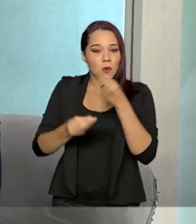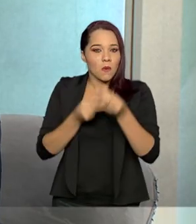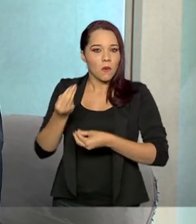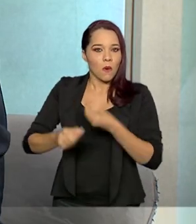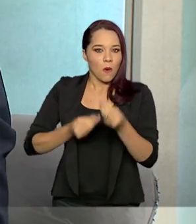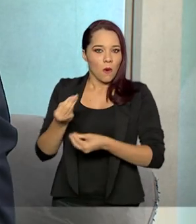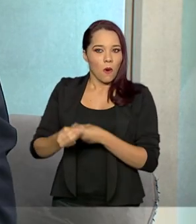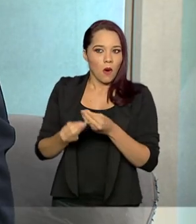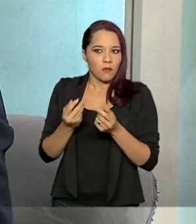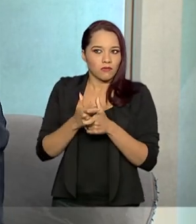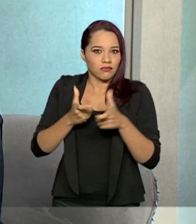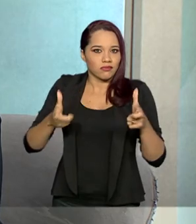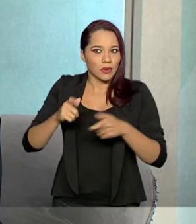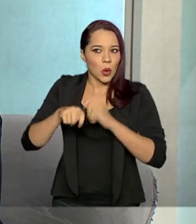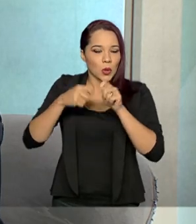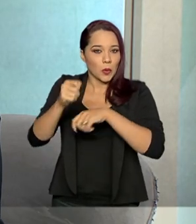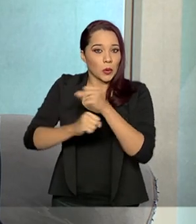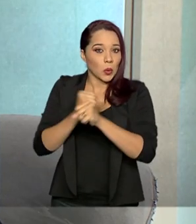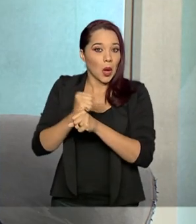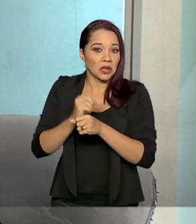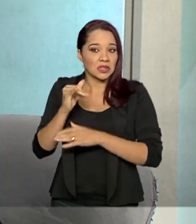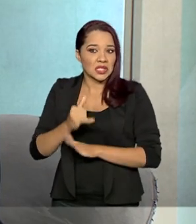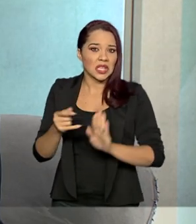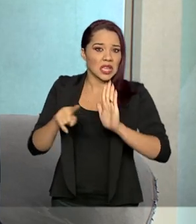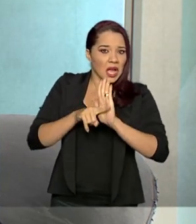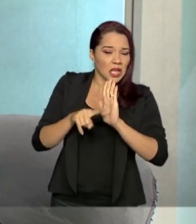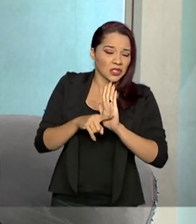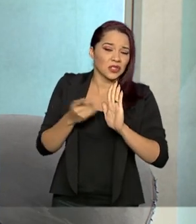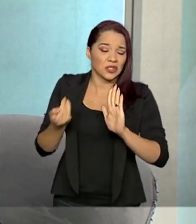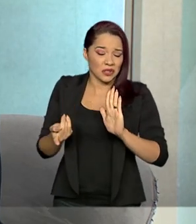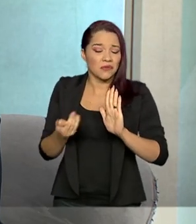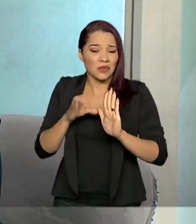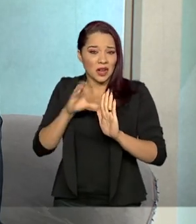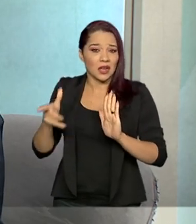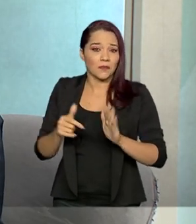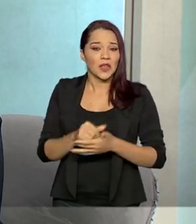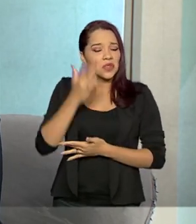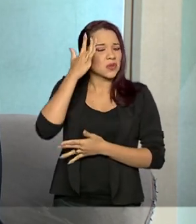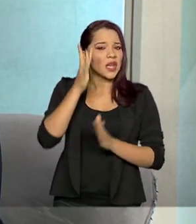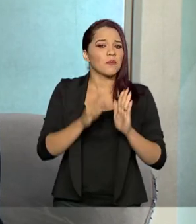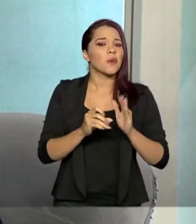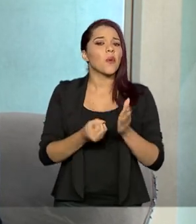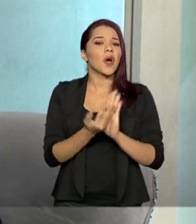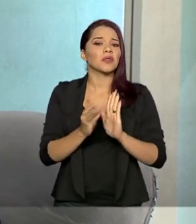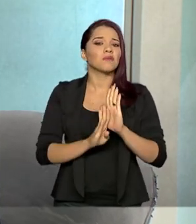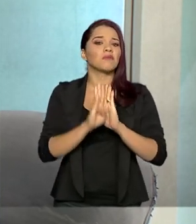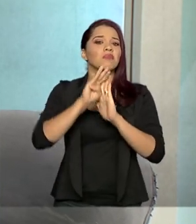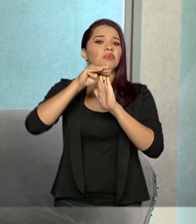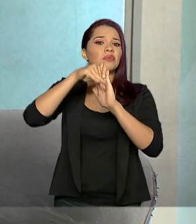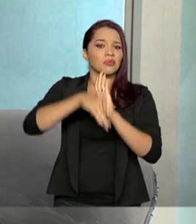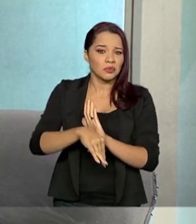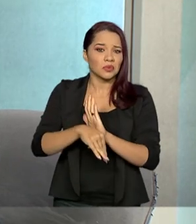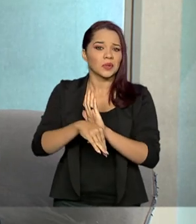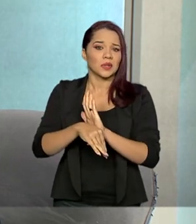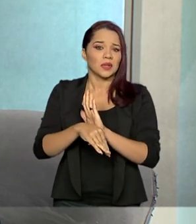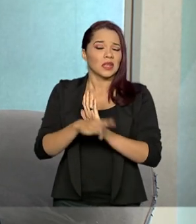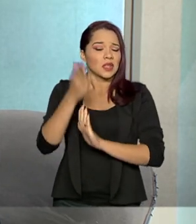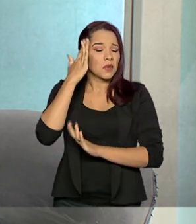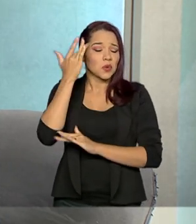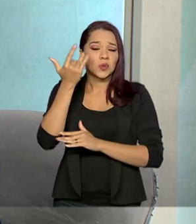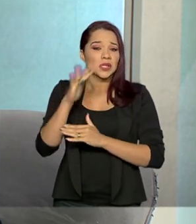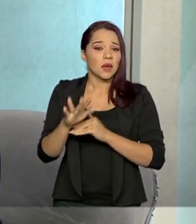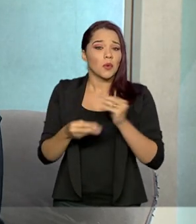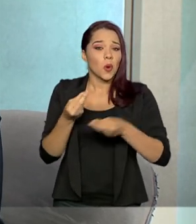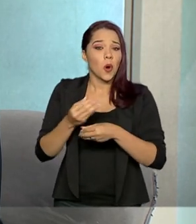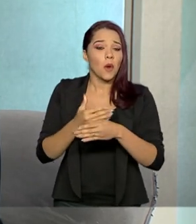ser o crescimento econômico desse ano, vai ser negativo, obviamente. Não sabemos o tamanho da queda e também não sabemos como é que vai ser 2021.